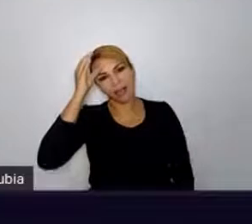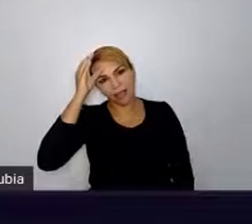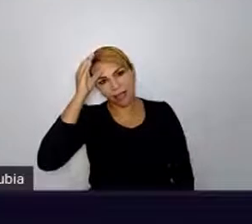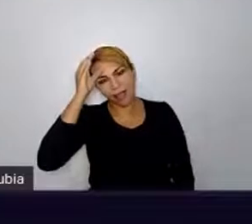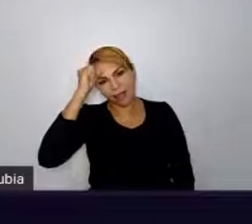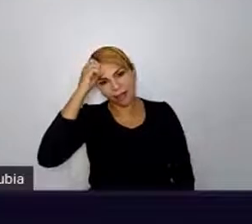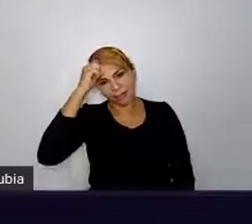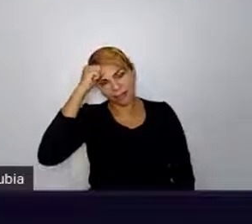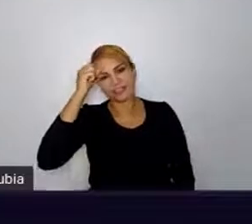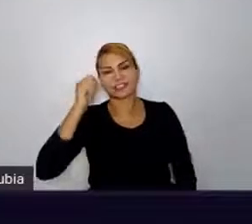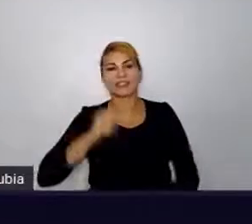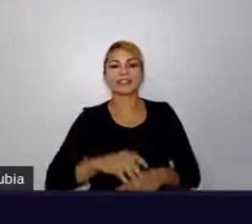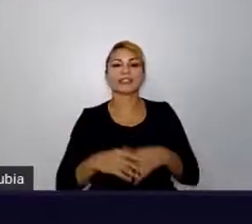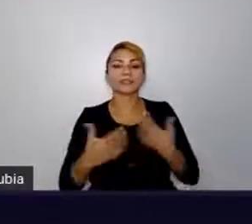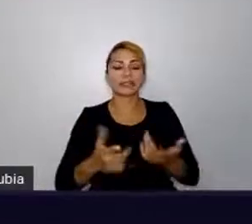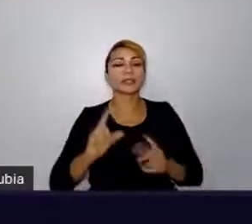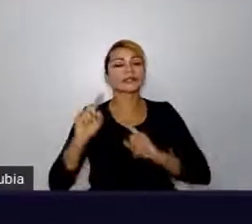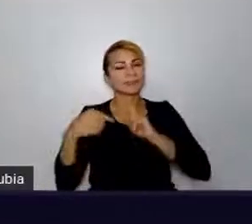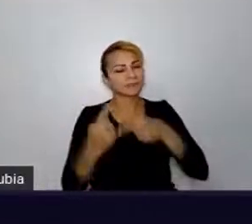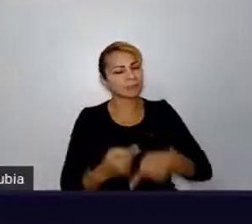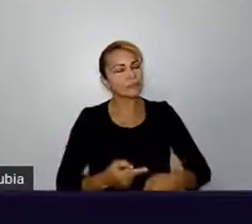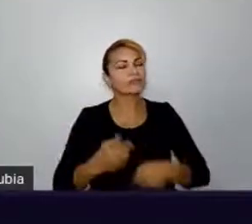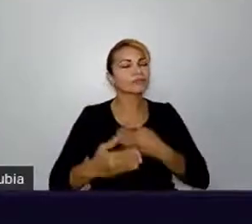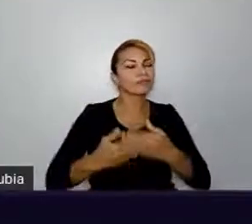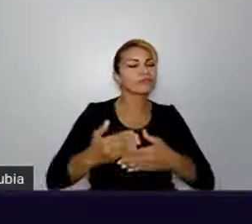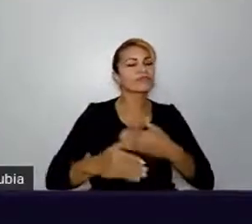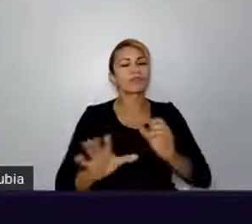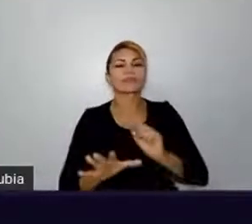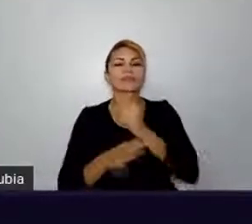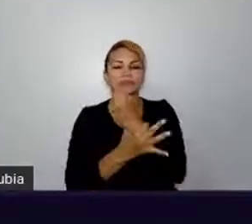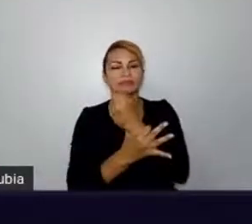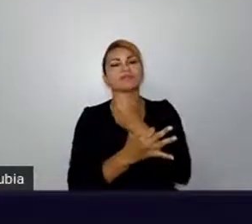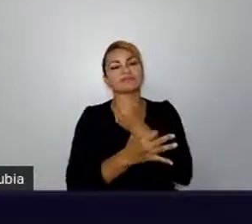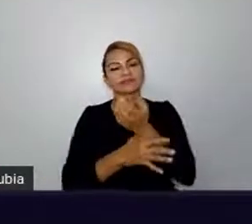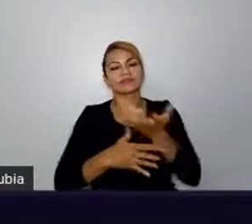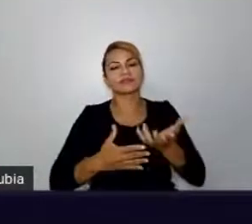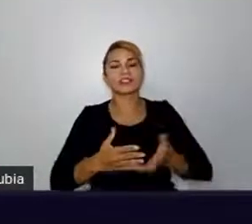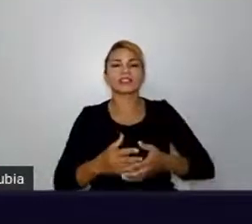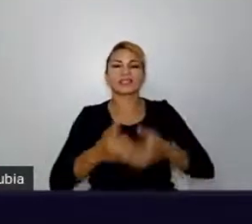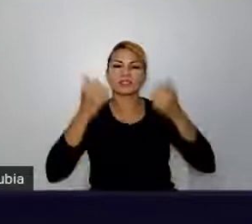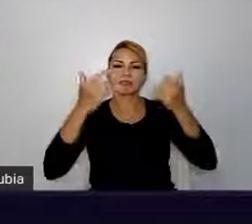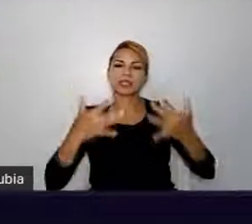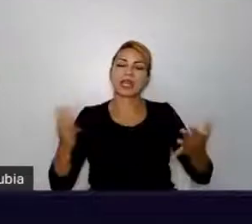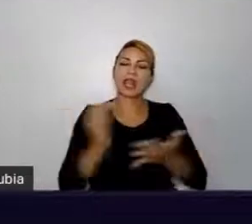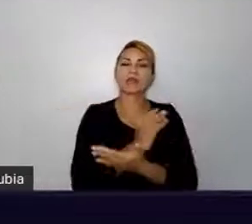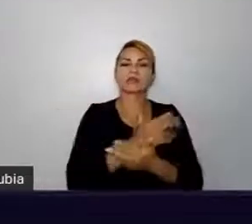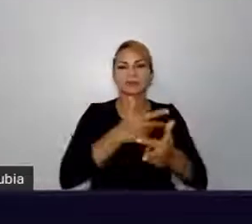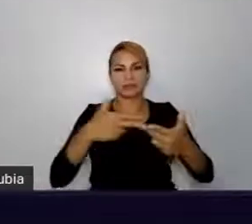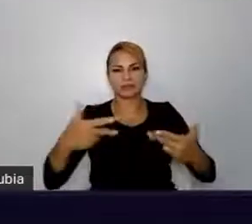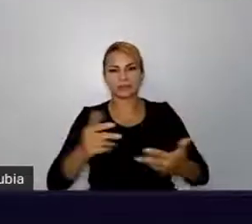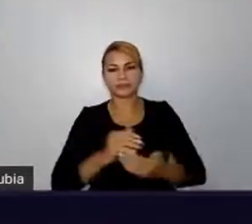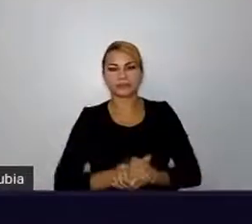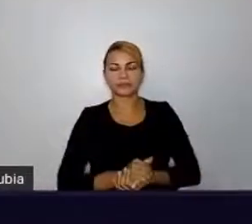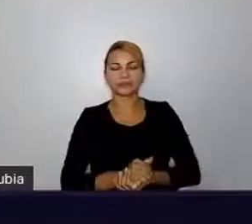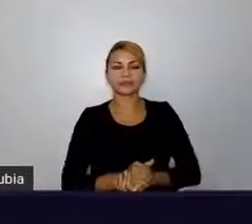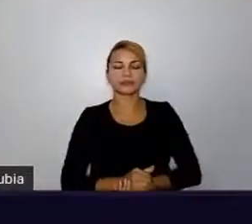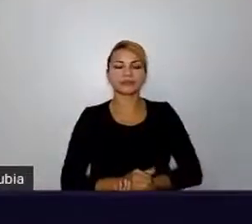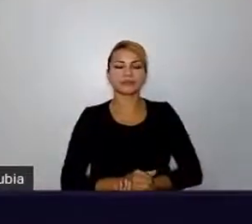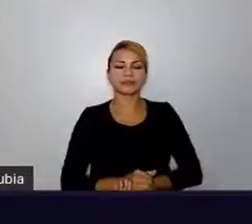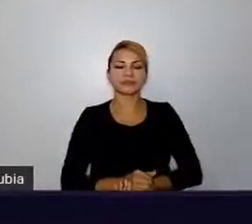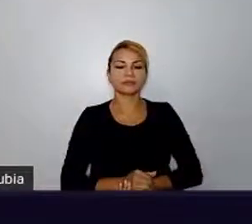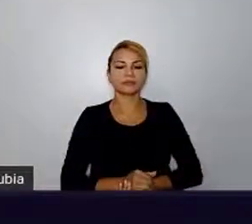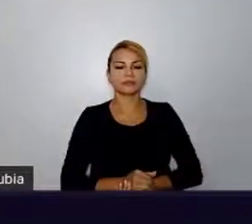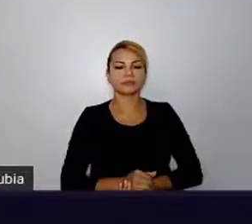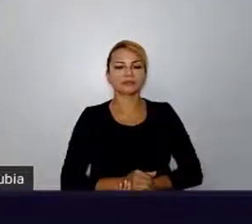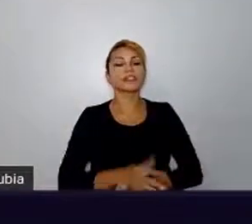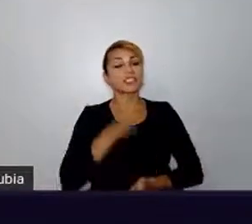confiança na hora de poder codar alguma coisa, codar qualquer coisa. Eu também falei